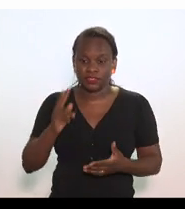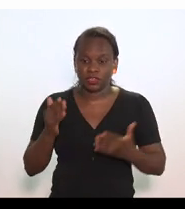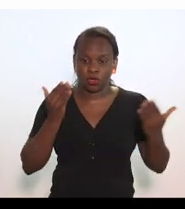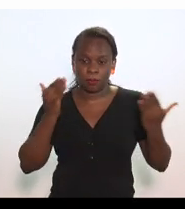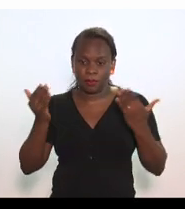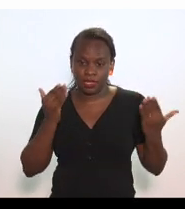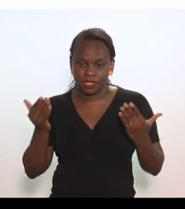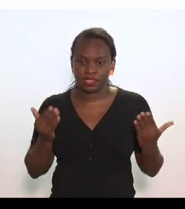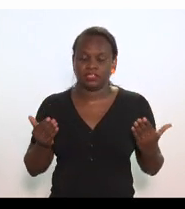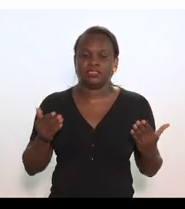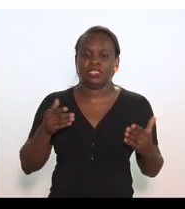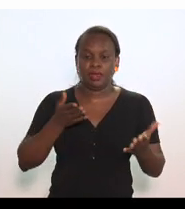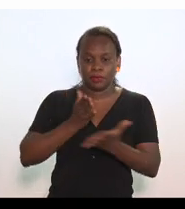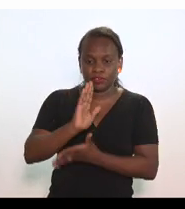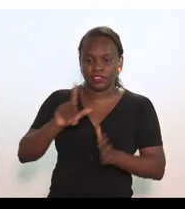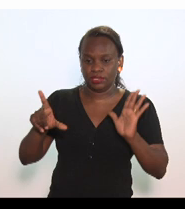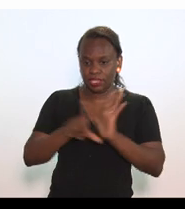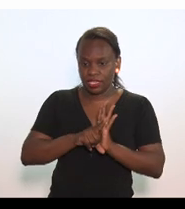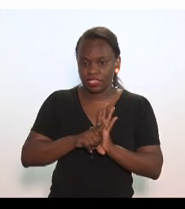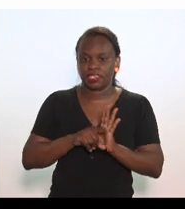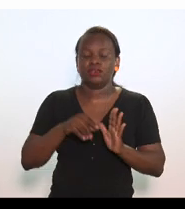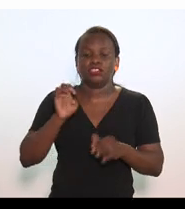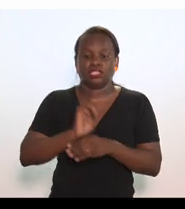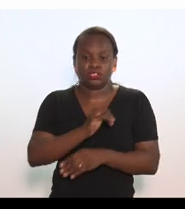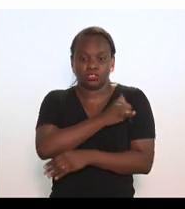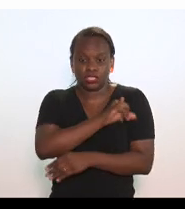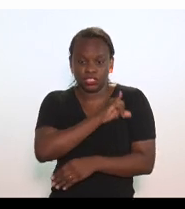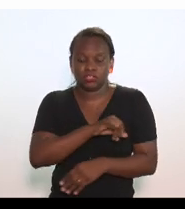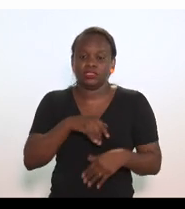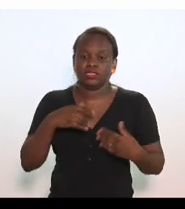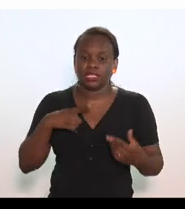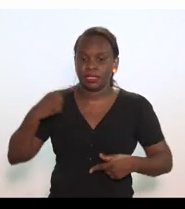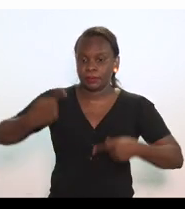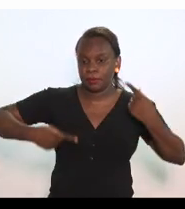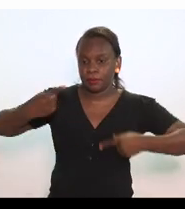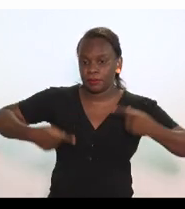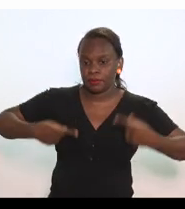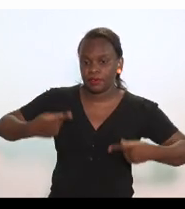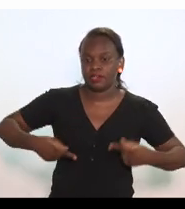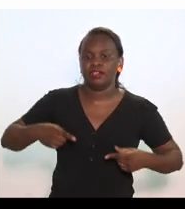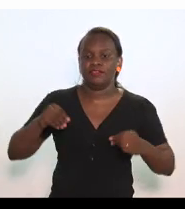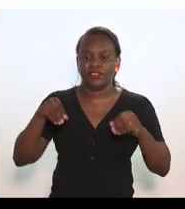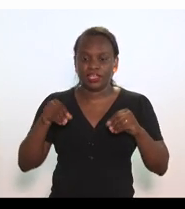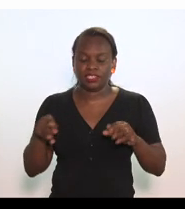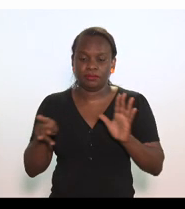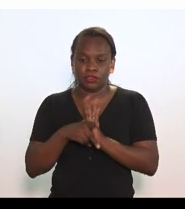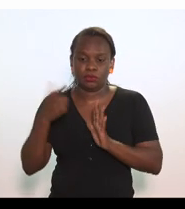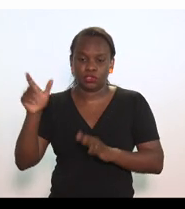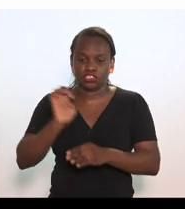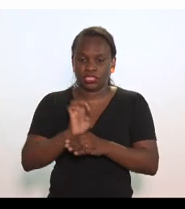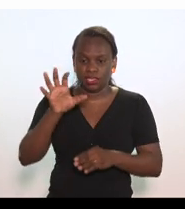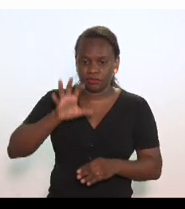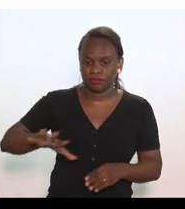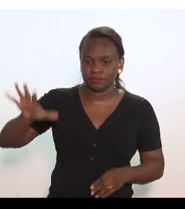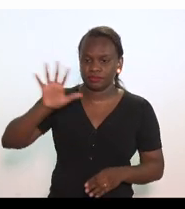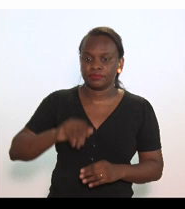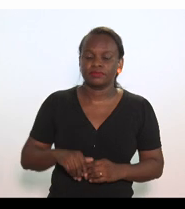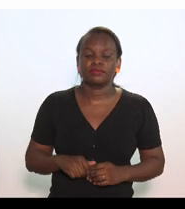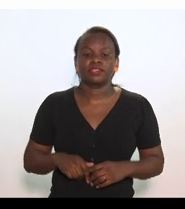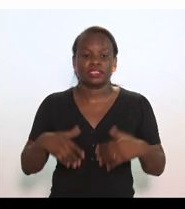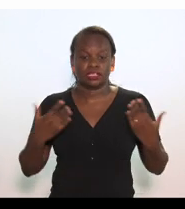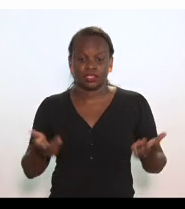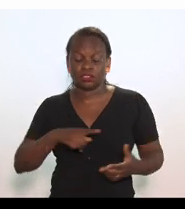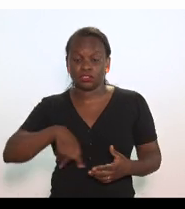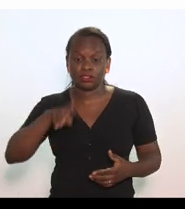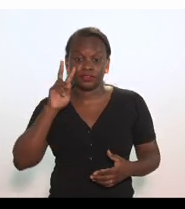comparativo com a aprovação dessa lei, o estado do Rio de Janeiro passa a ser competitivo com a farinha de outros estados. Então, na